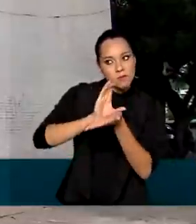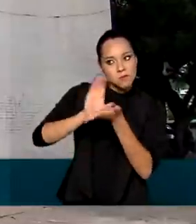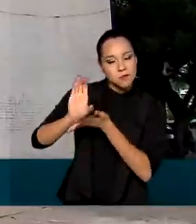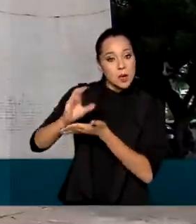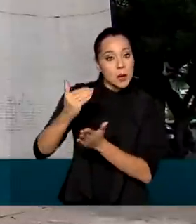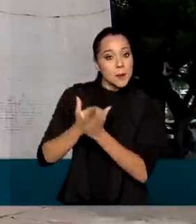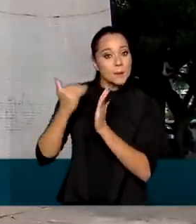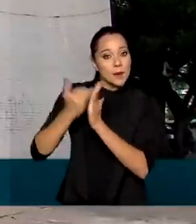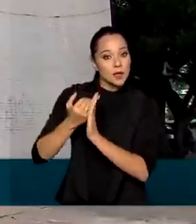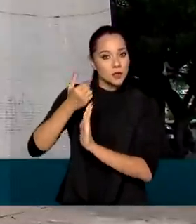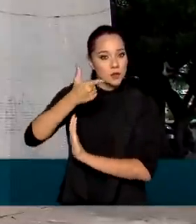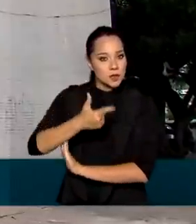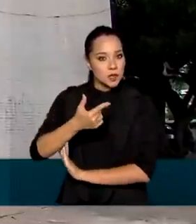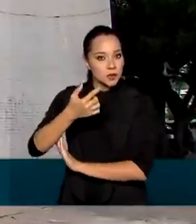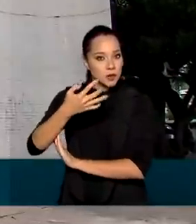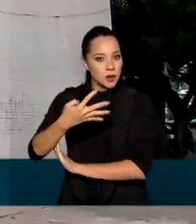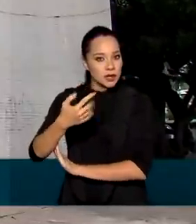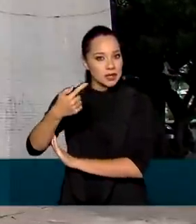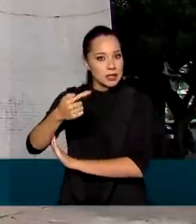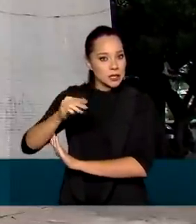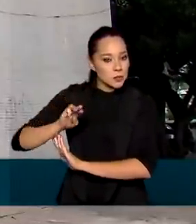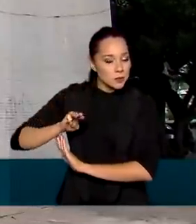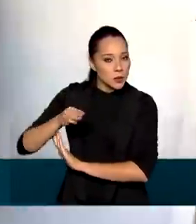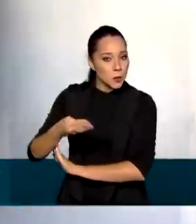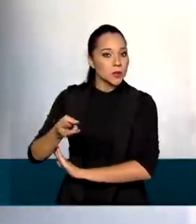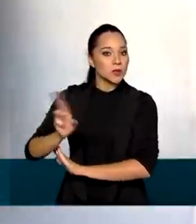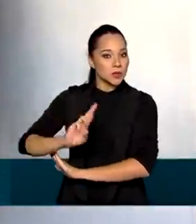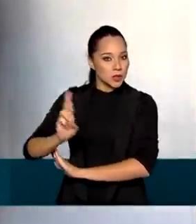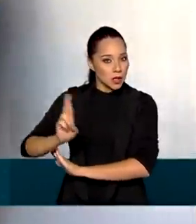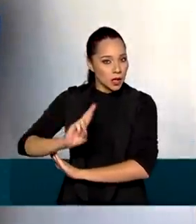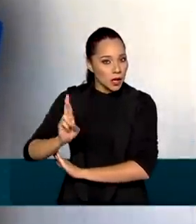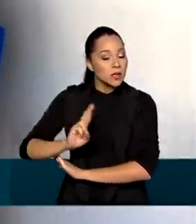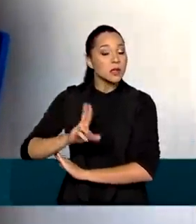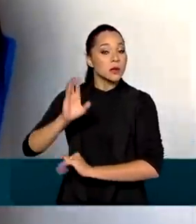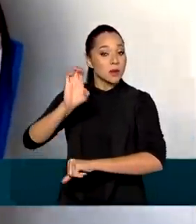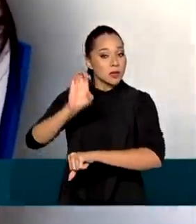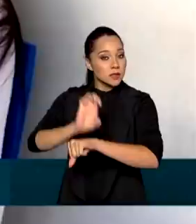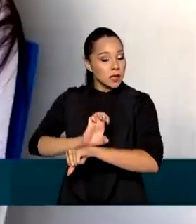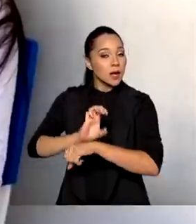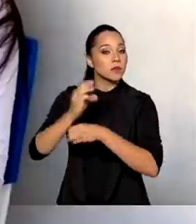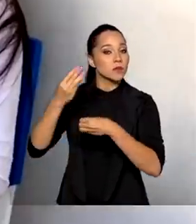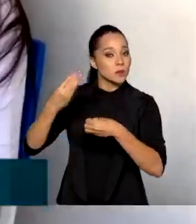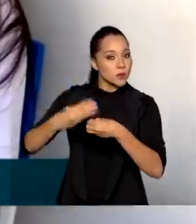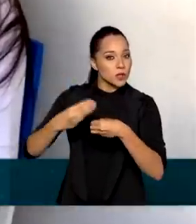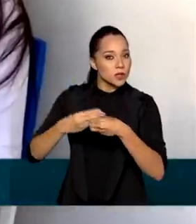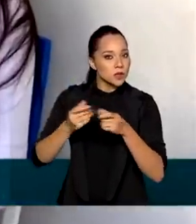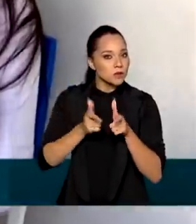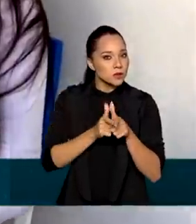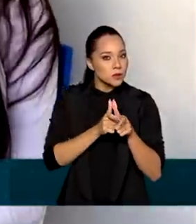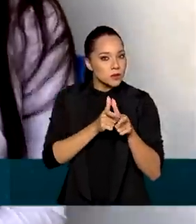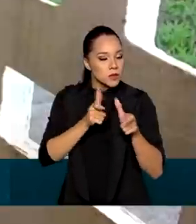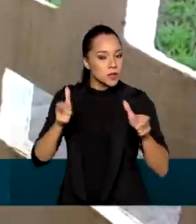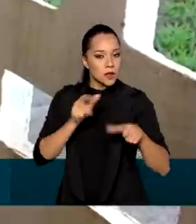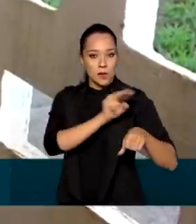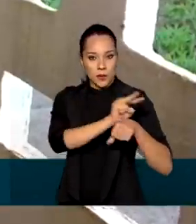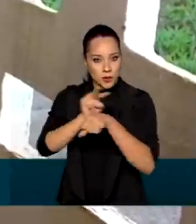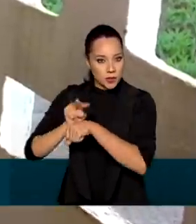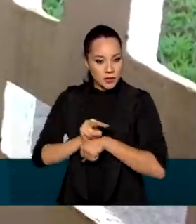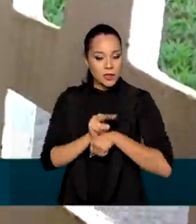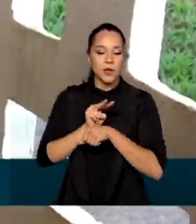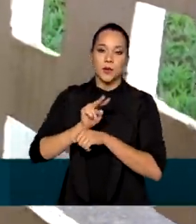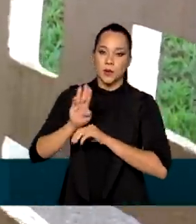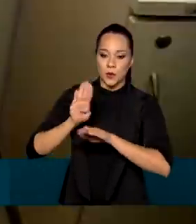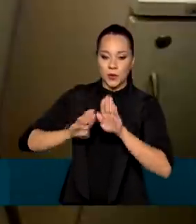mais 247 milhões de reais para que os estados e municípios ampliem a proteção e